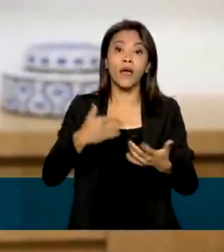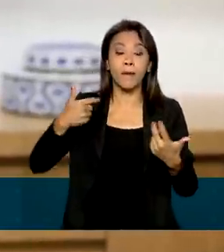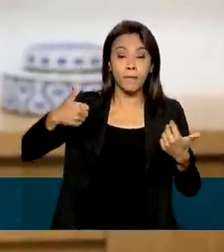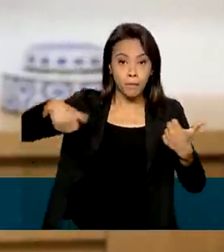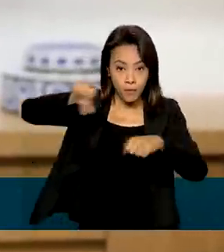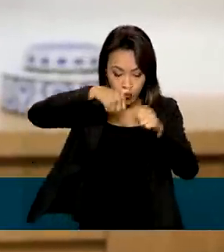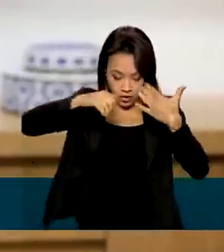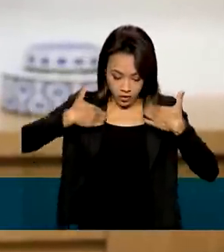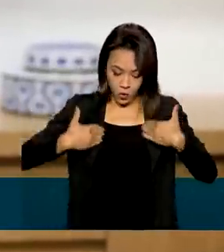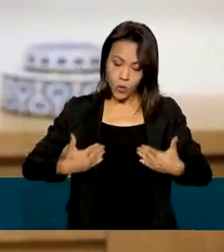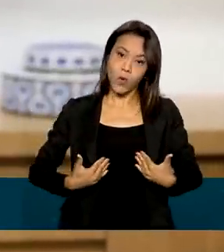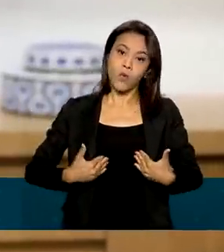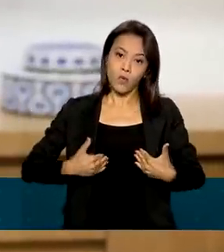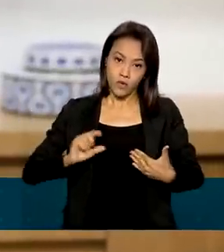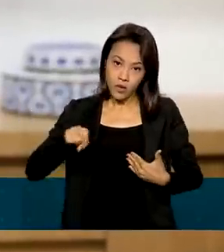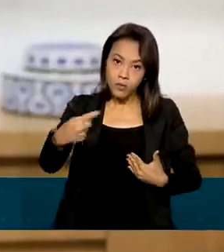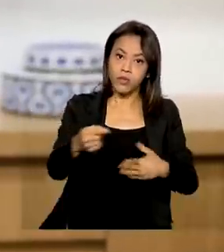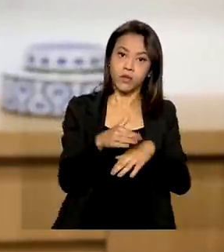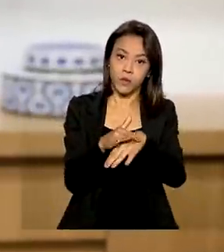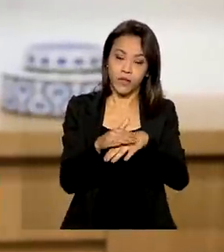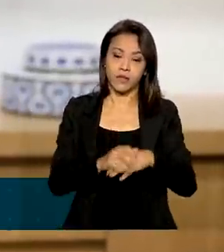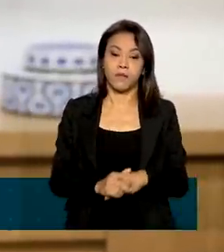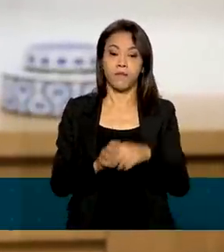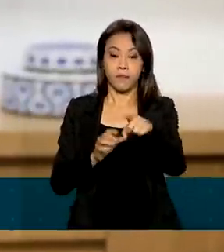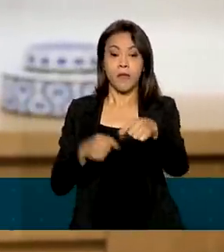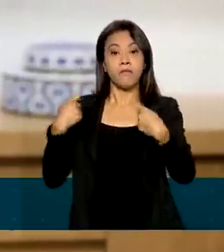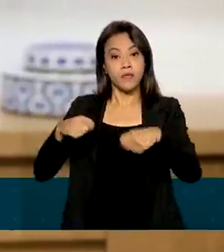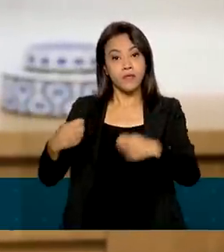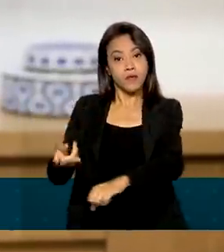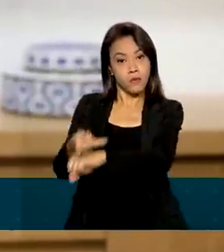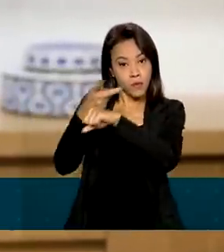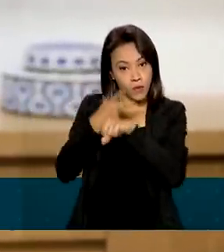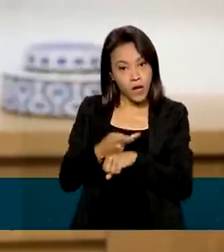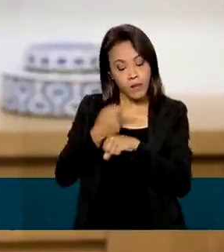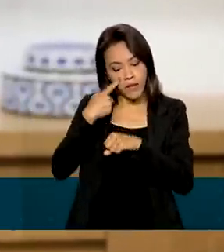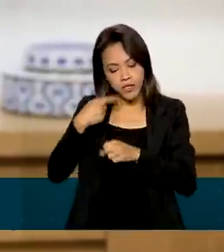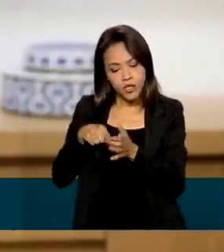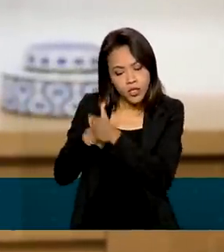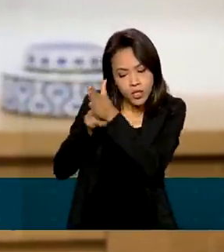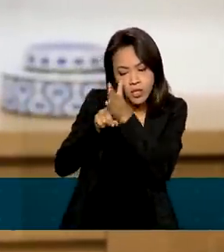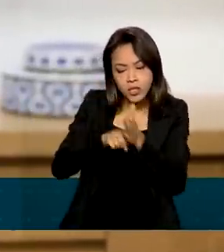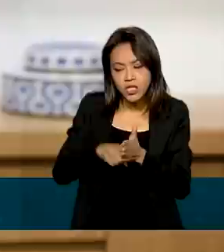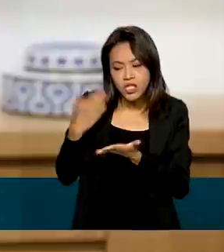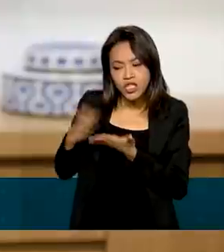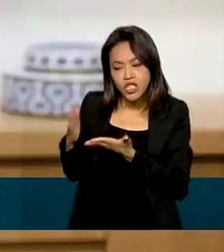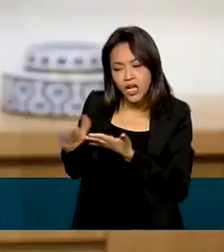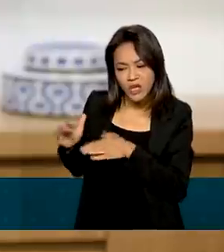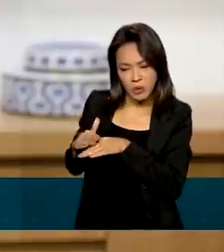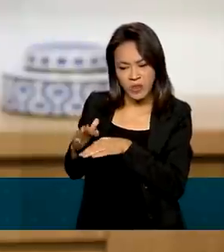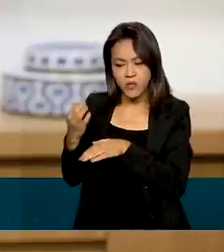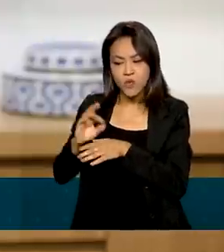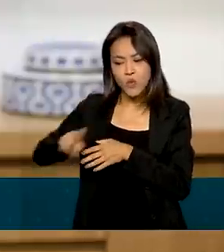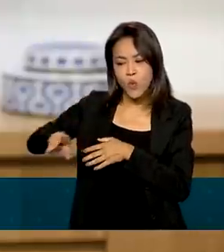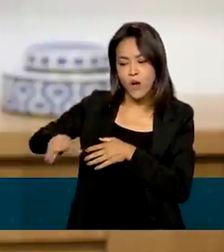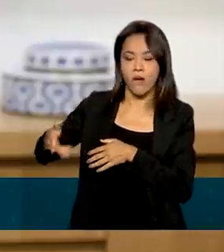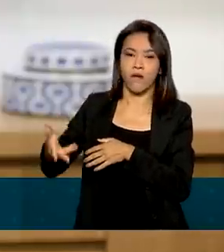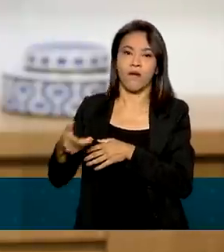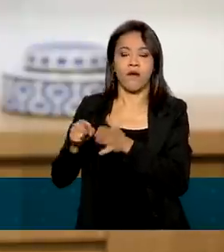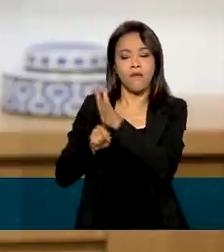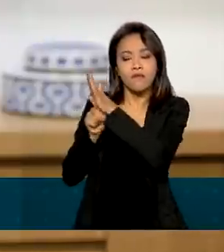da doença. O paciente vem em consulta com a gente para a gente poder avaliar, descartar outras doenças e ter certeza mesmo que